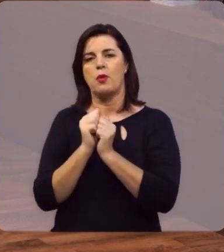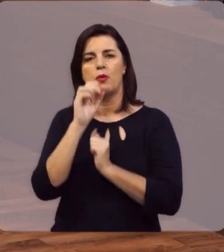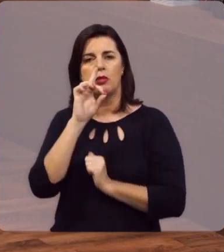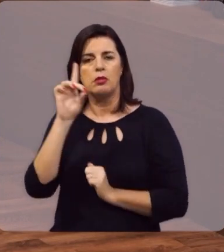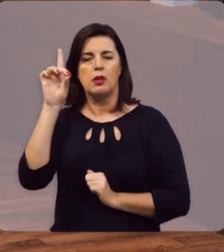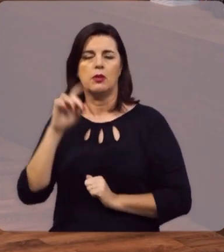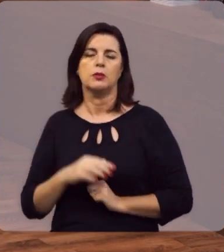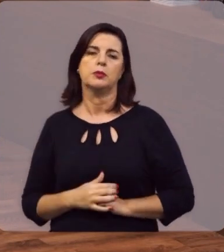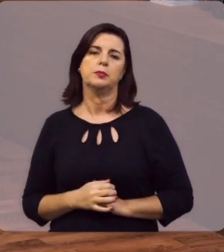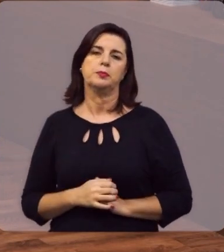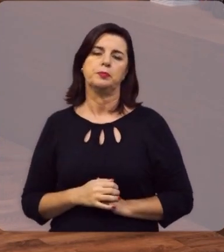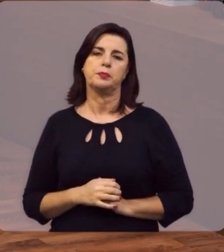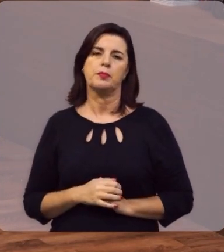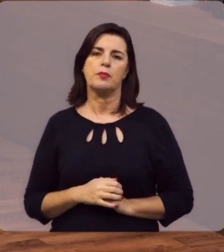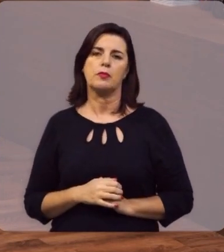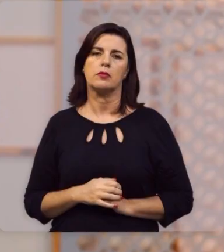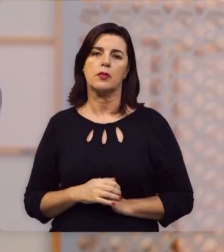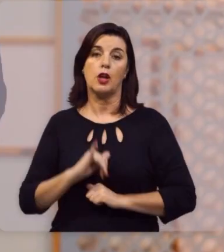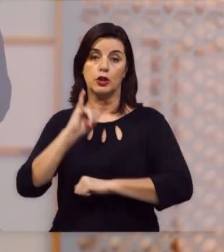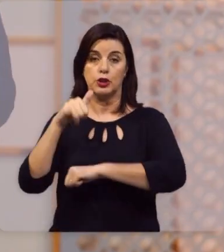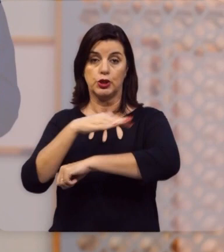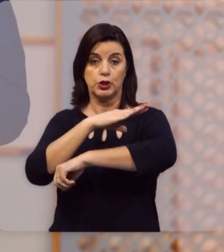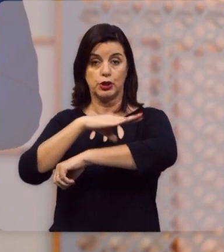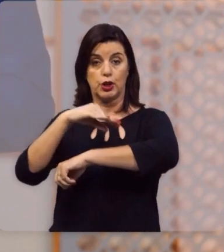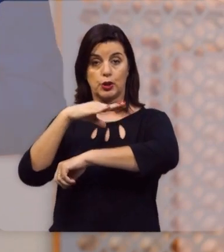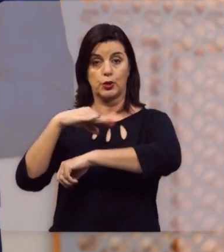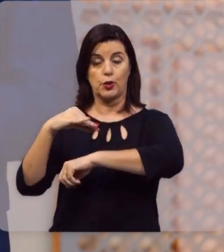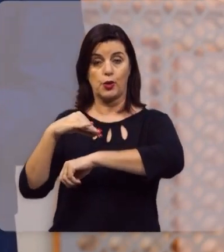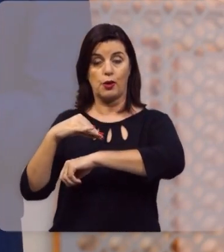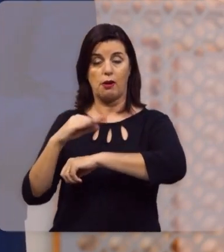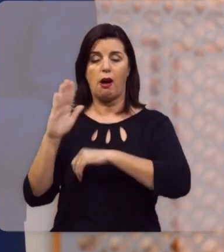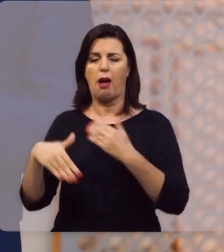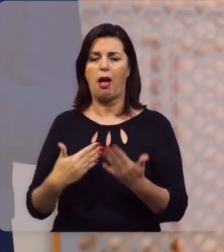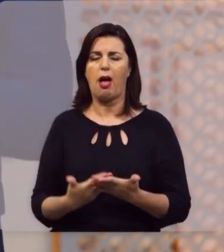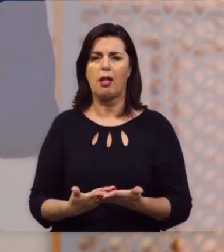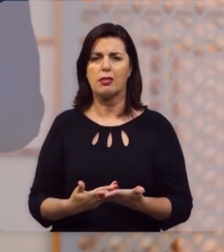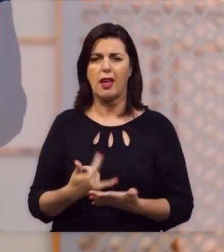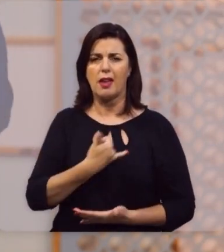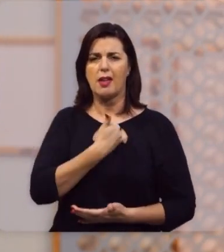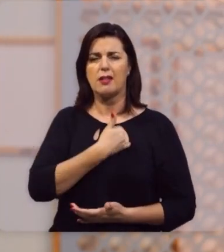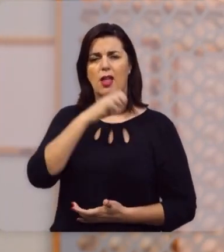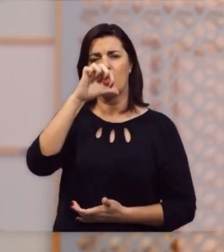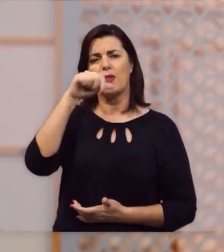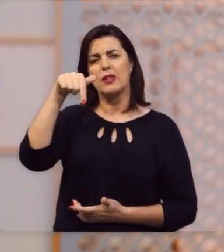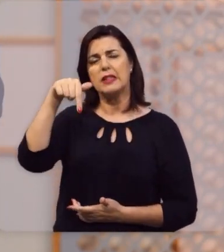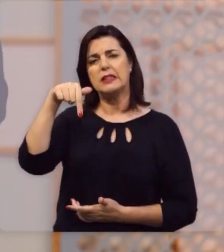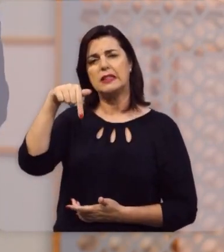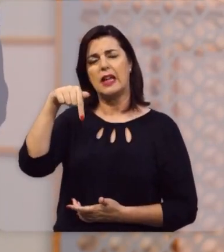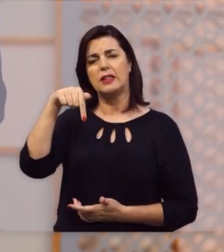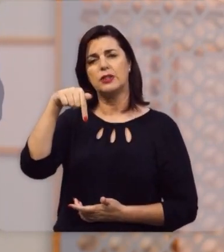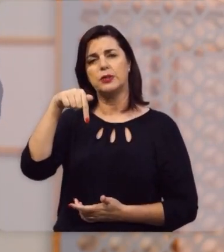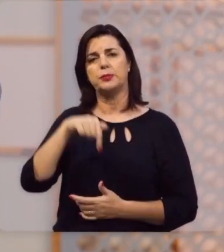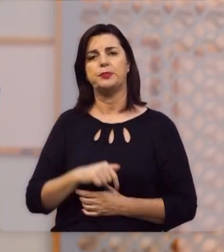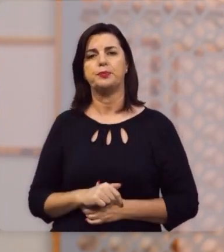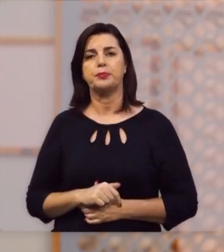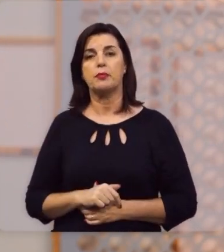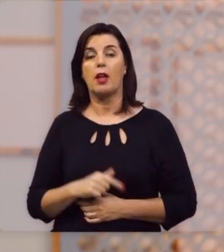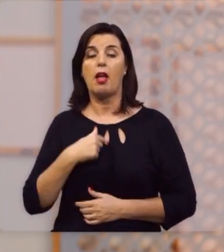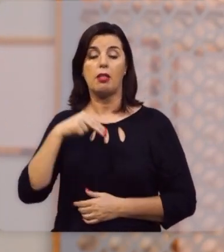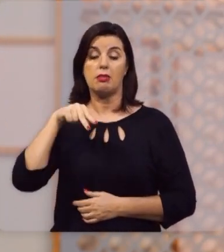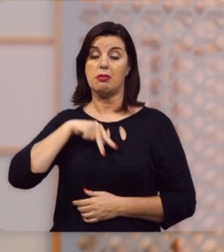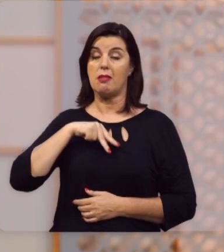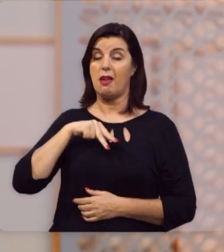com Deus. O Jacó, até então, aos 97 anos, ele era